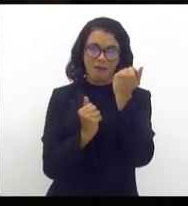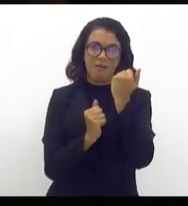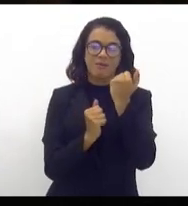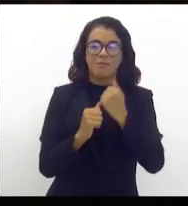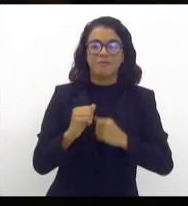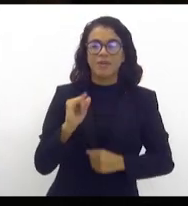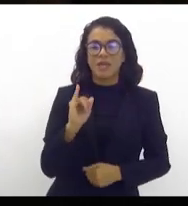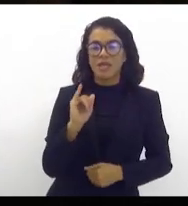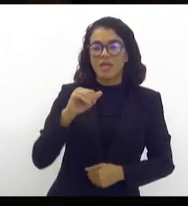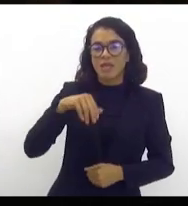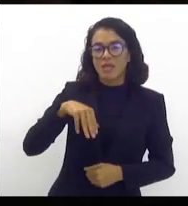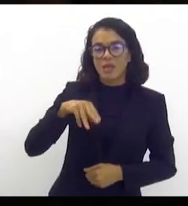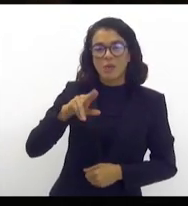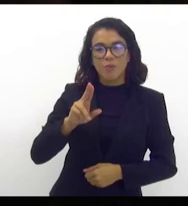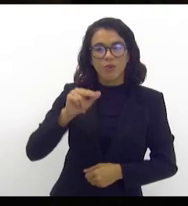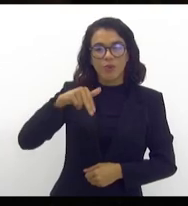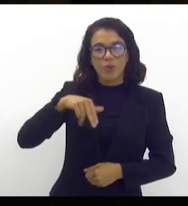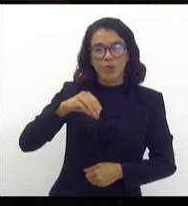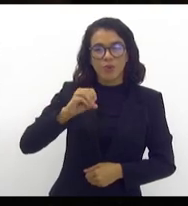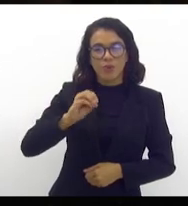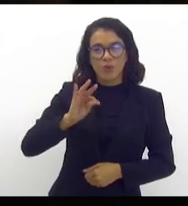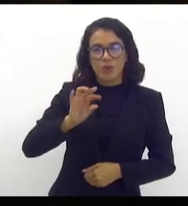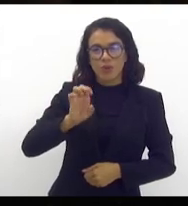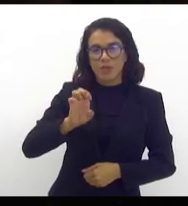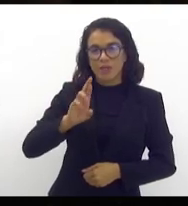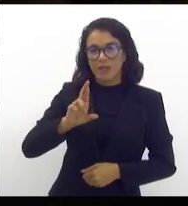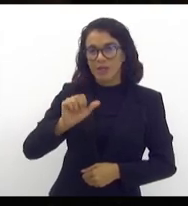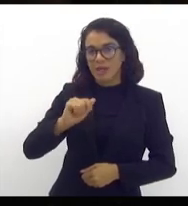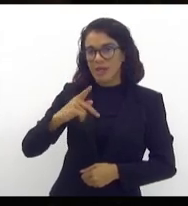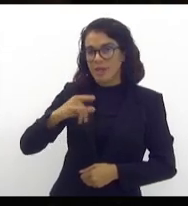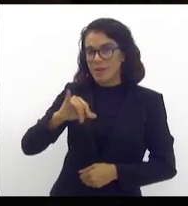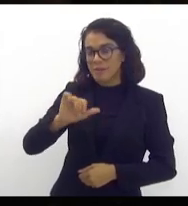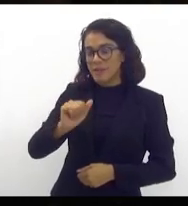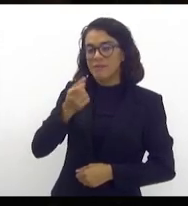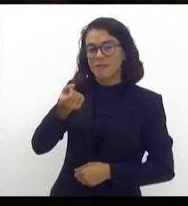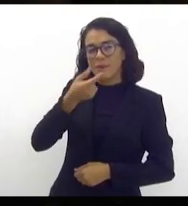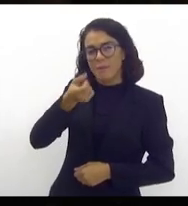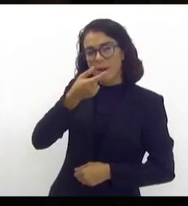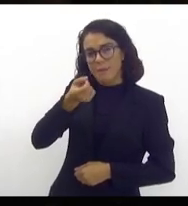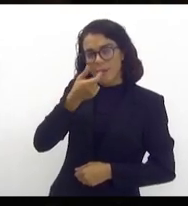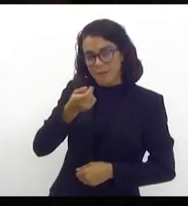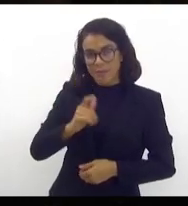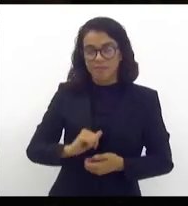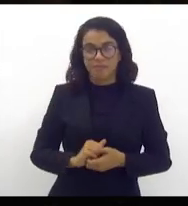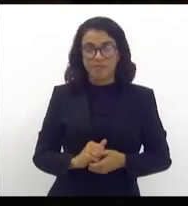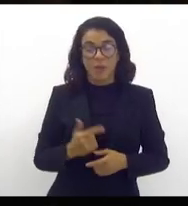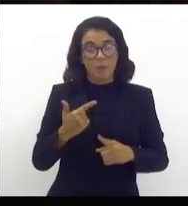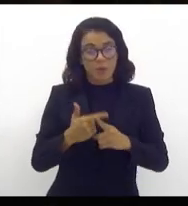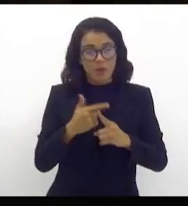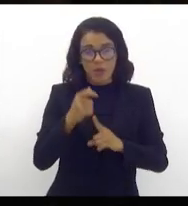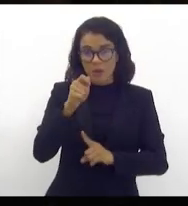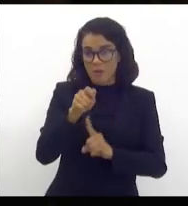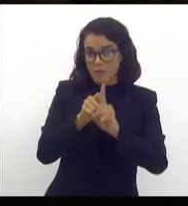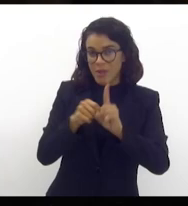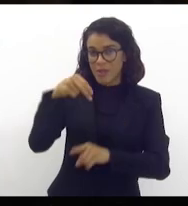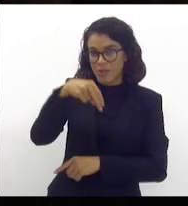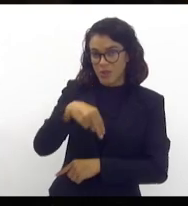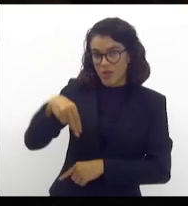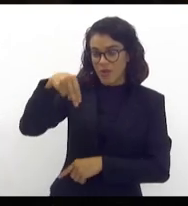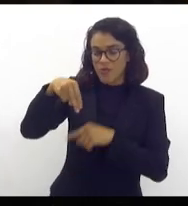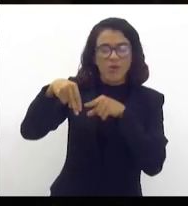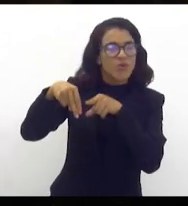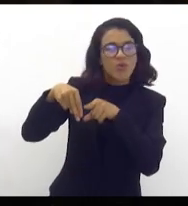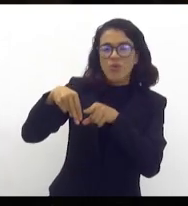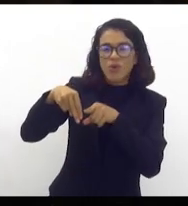presidente, primeiro esta data, porque o mês de novembro chama-se